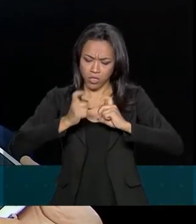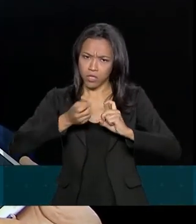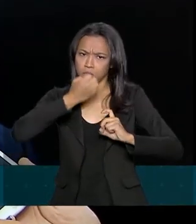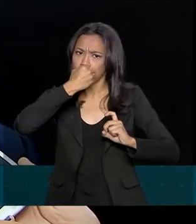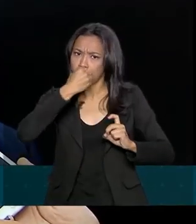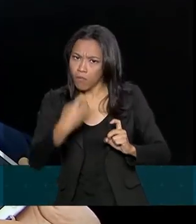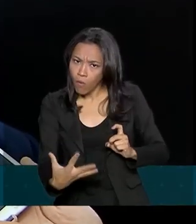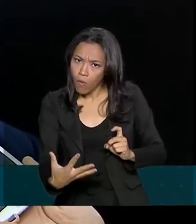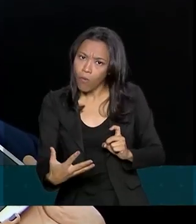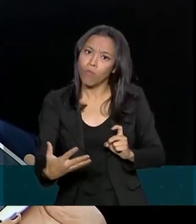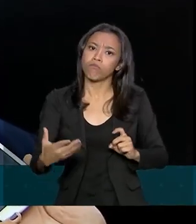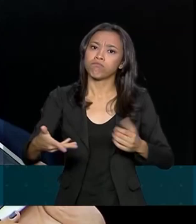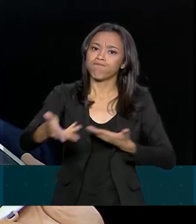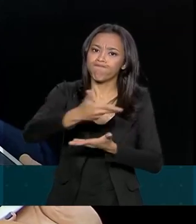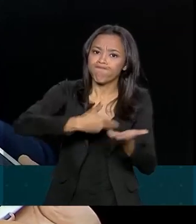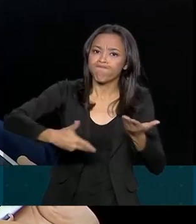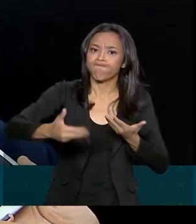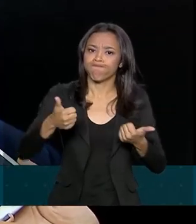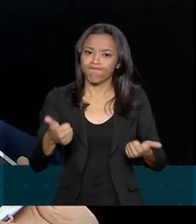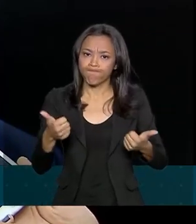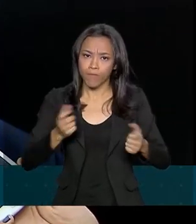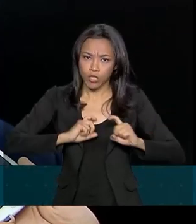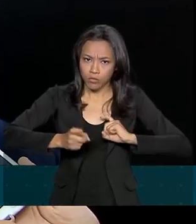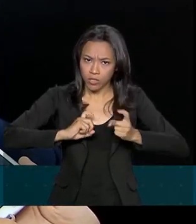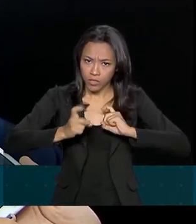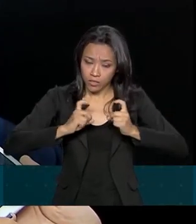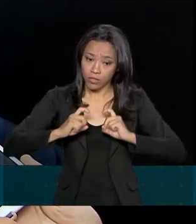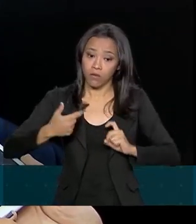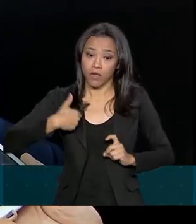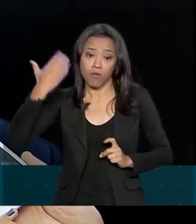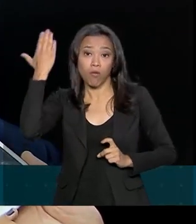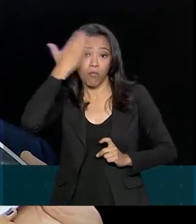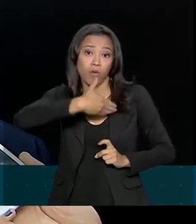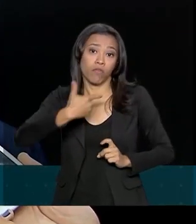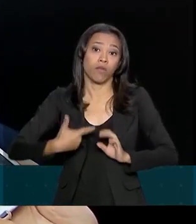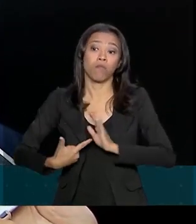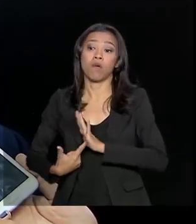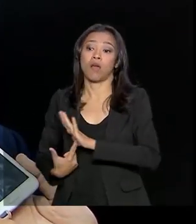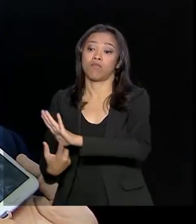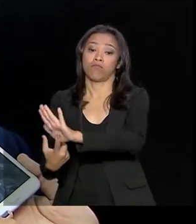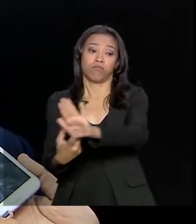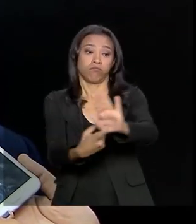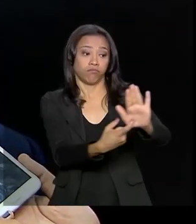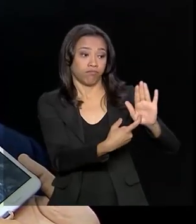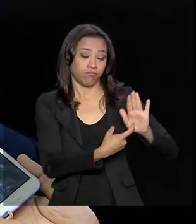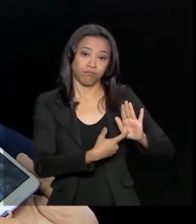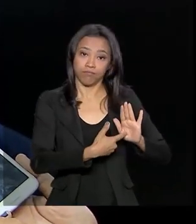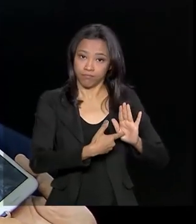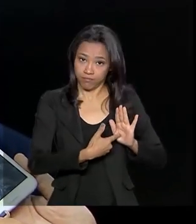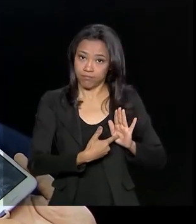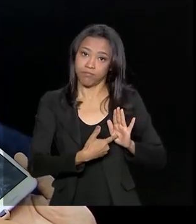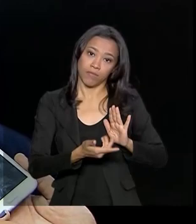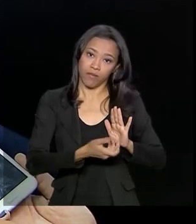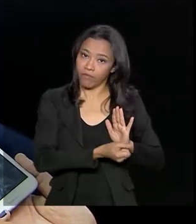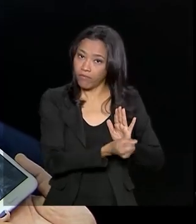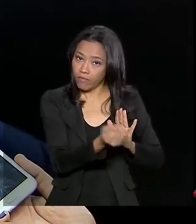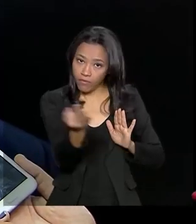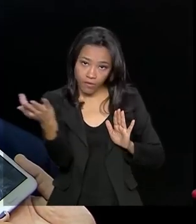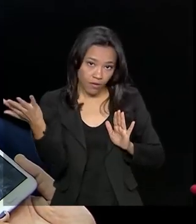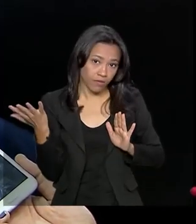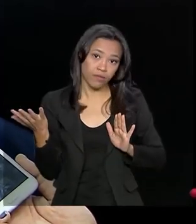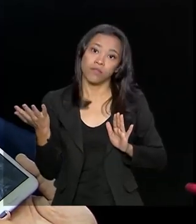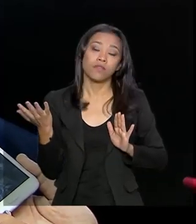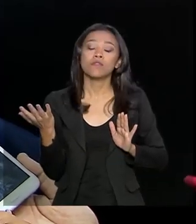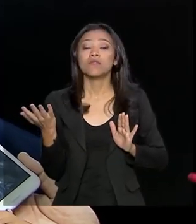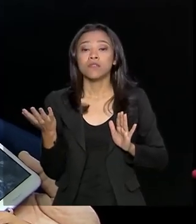uma governança sólida, eu conseguir demonstrar para todos esses entes, sejam os demais colegas dentro